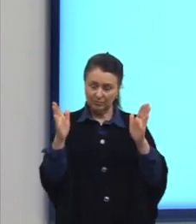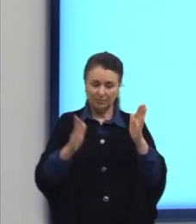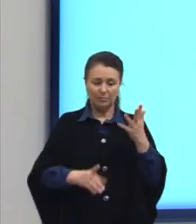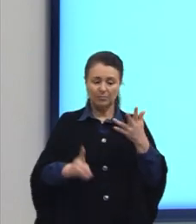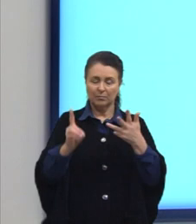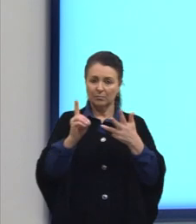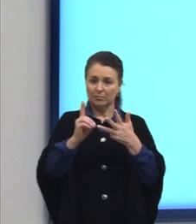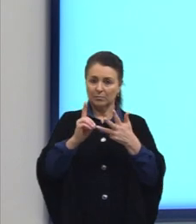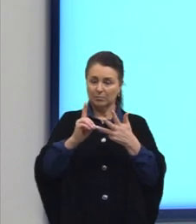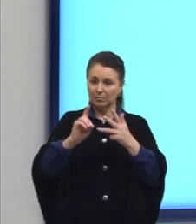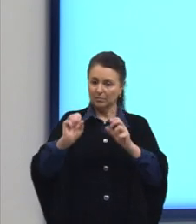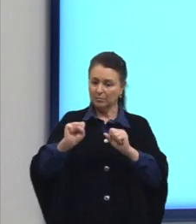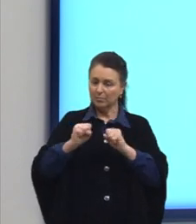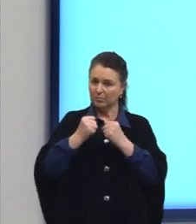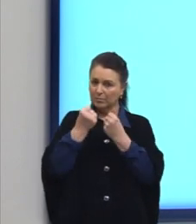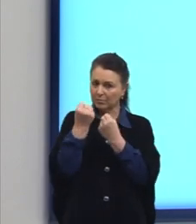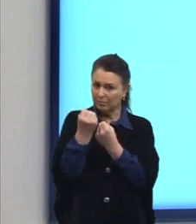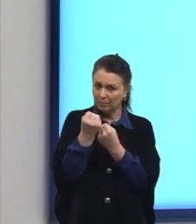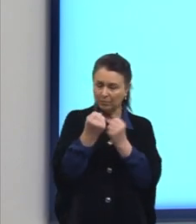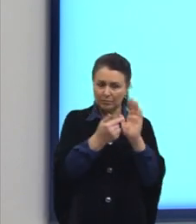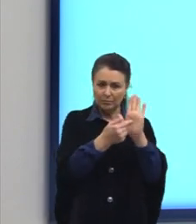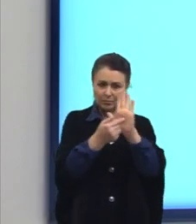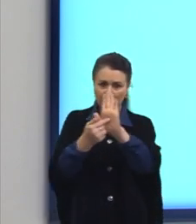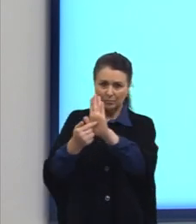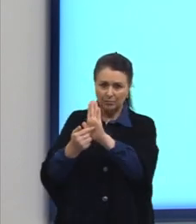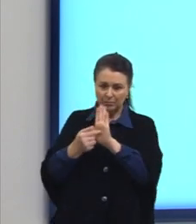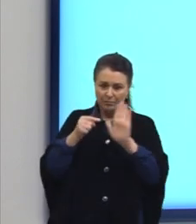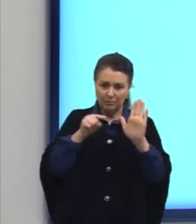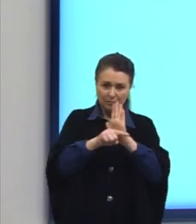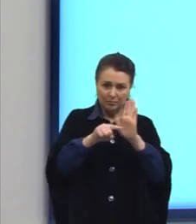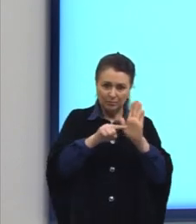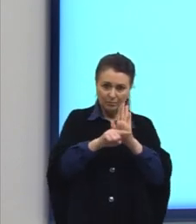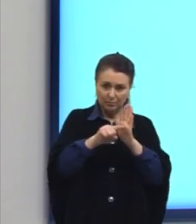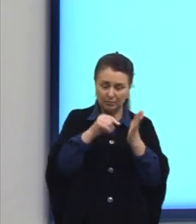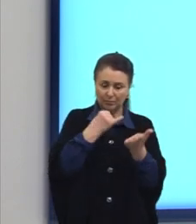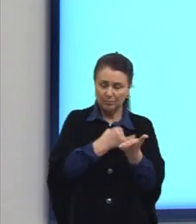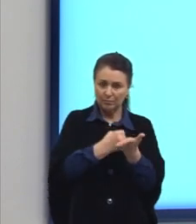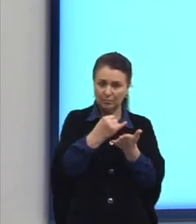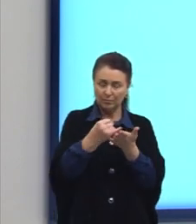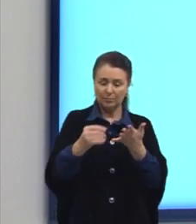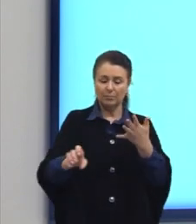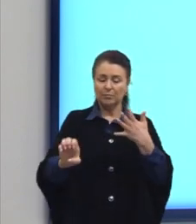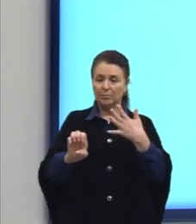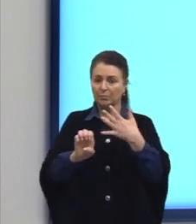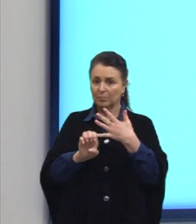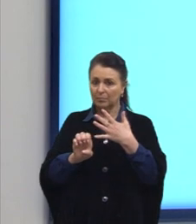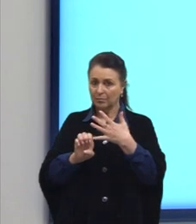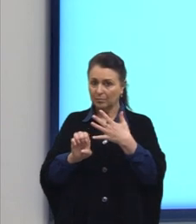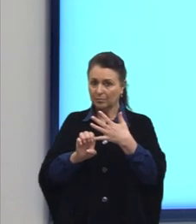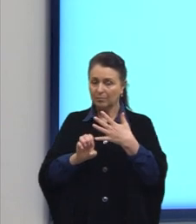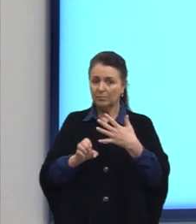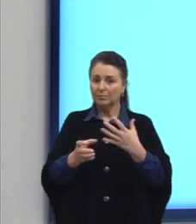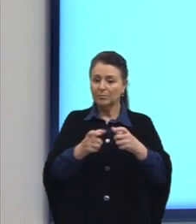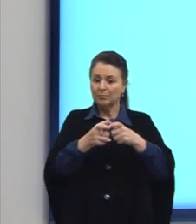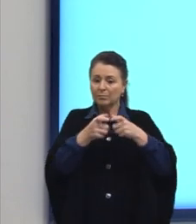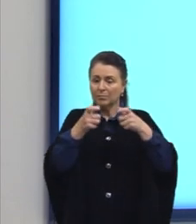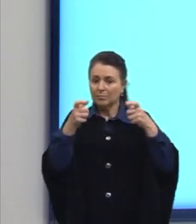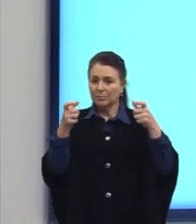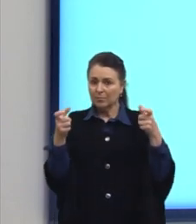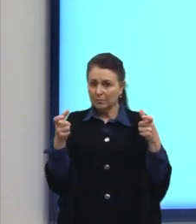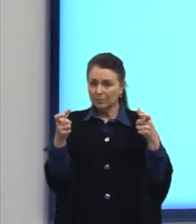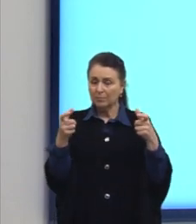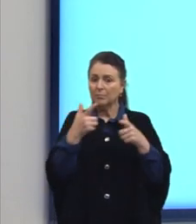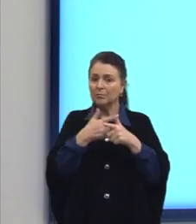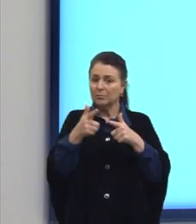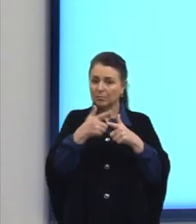D, o reforço da causa apresentado no enunciado introdutório, ou letra E, a intensidade dos problemas